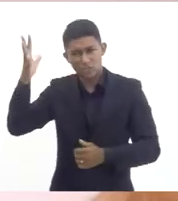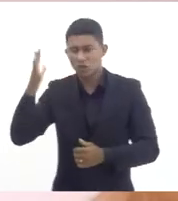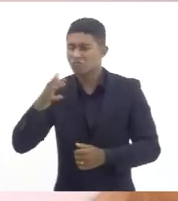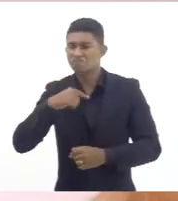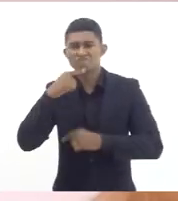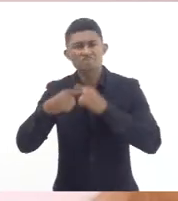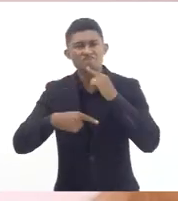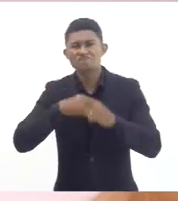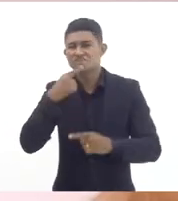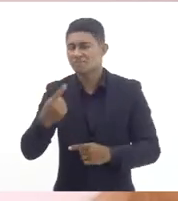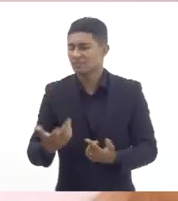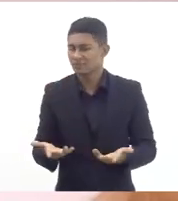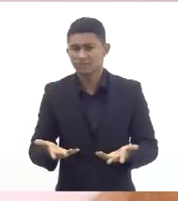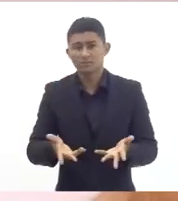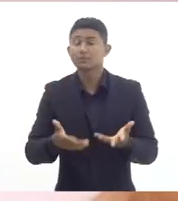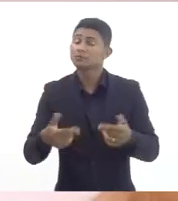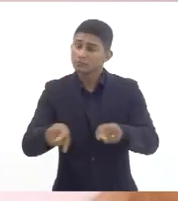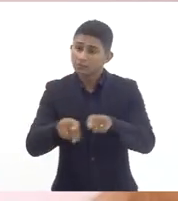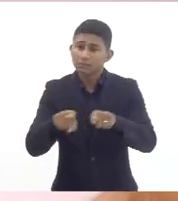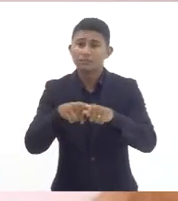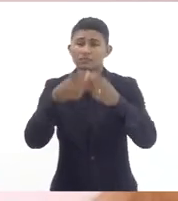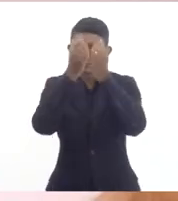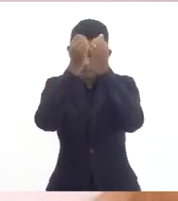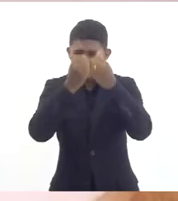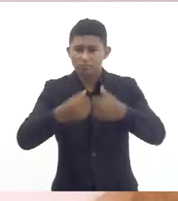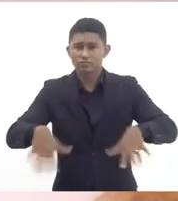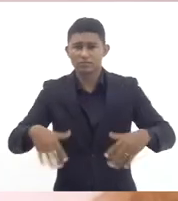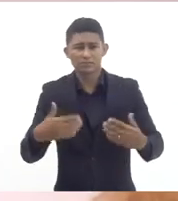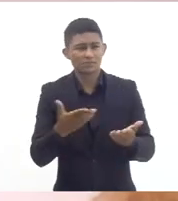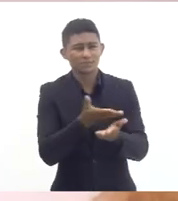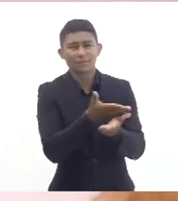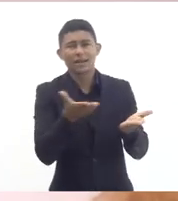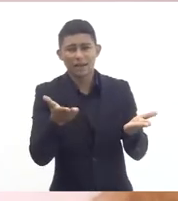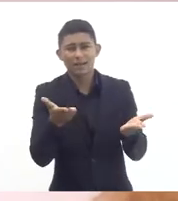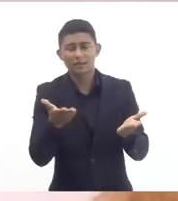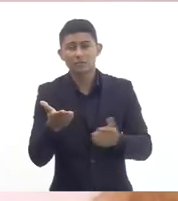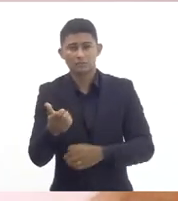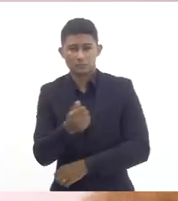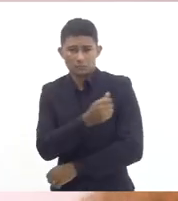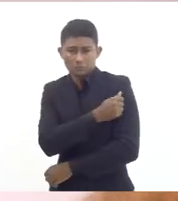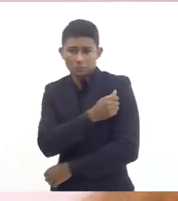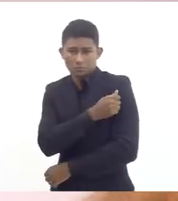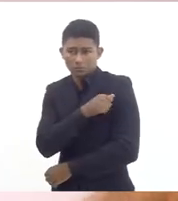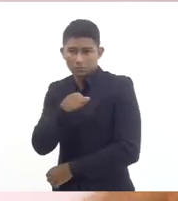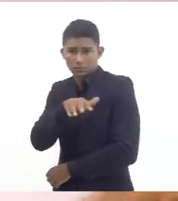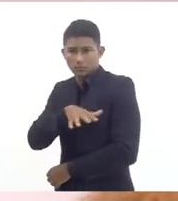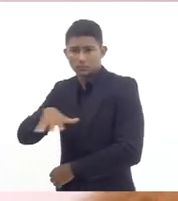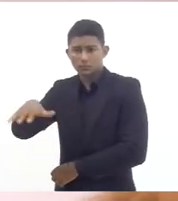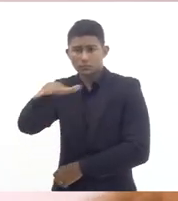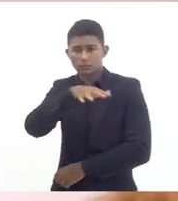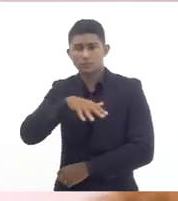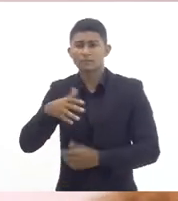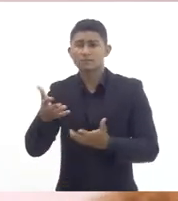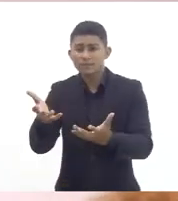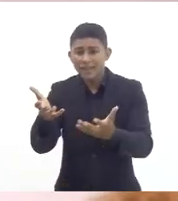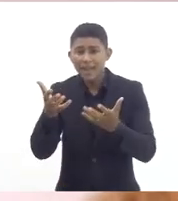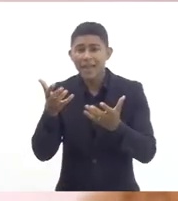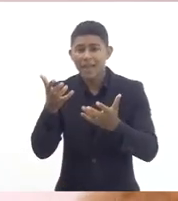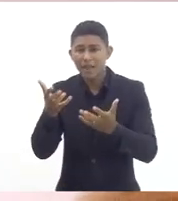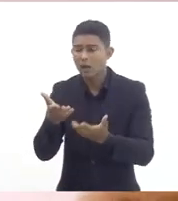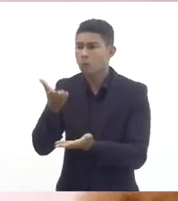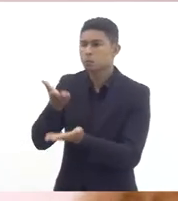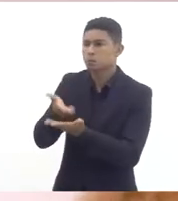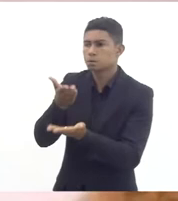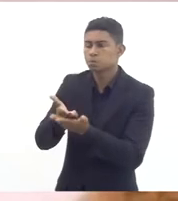prejudica sobretudo a formação desses profissionais que desejam uma uma formação de qualidade